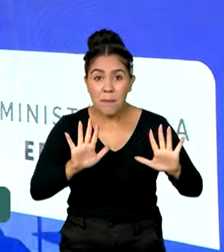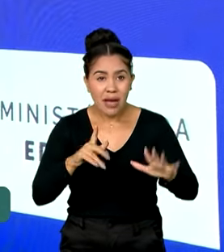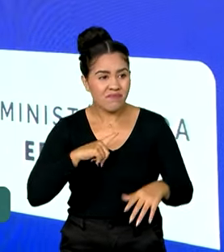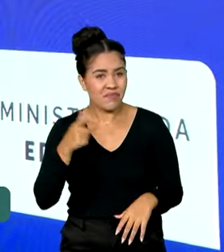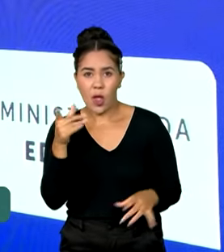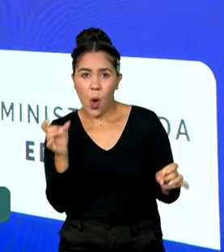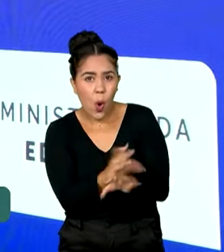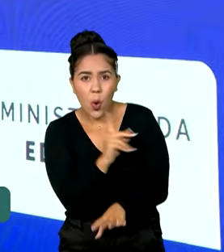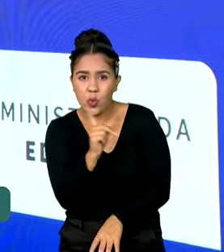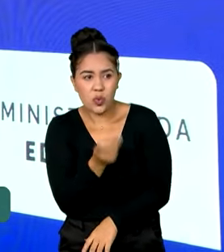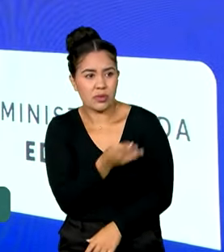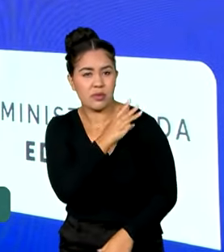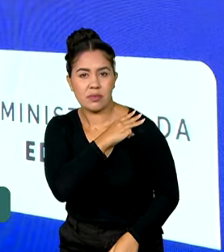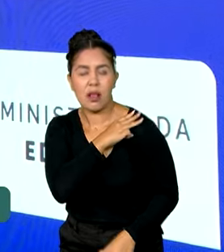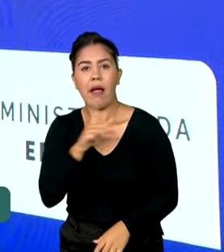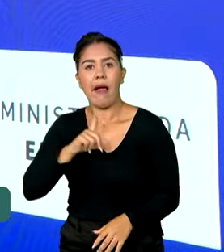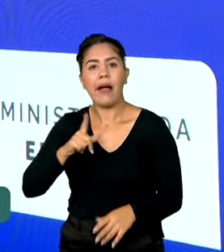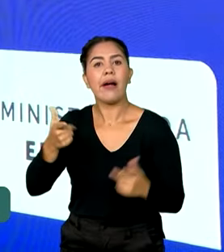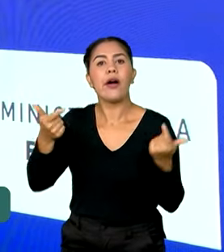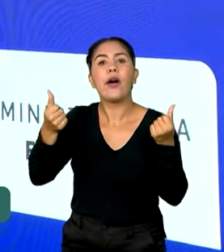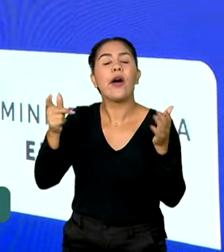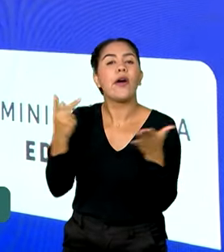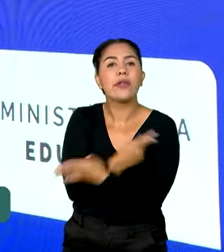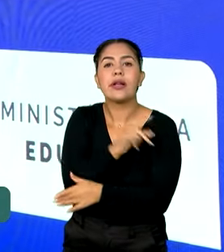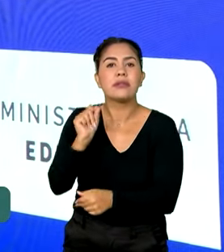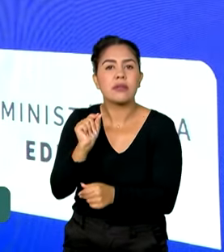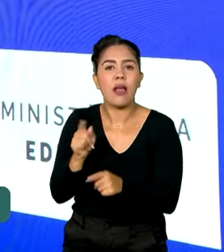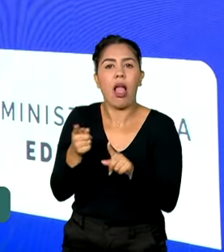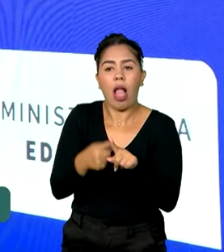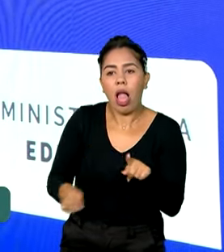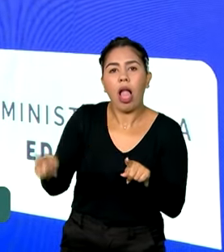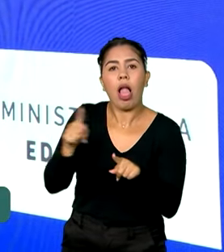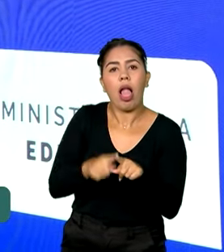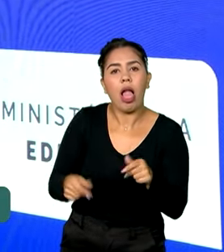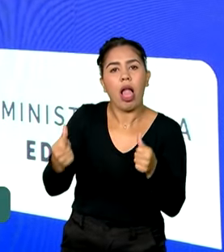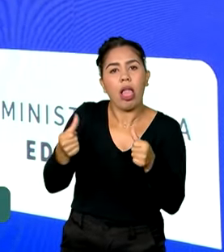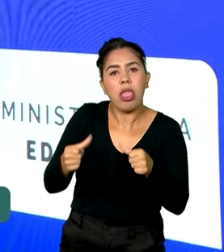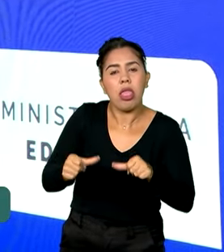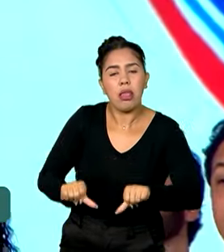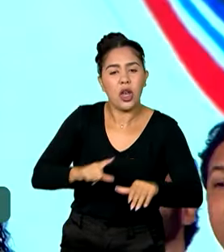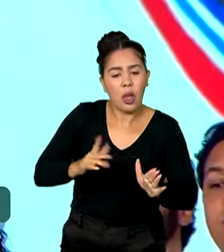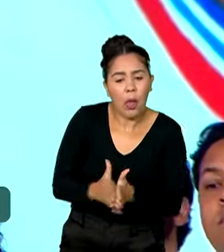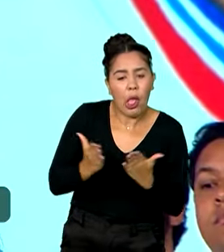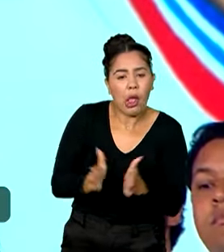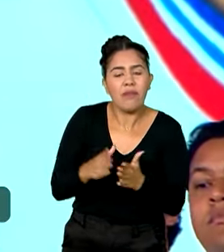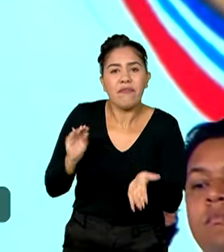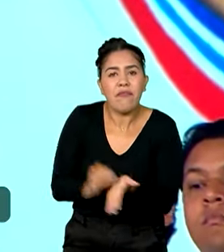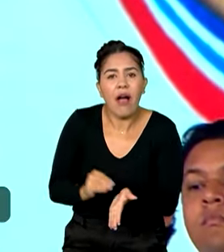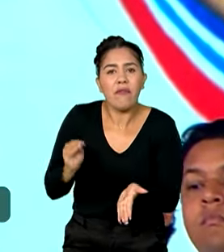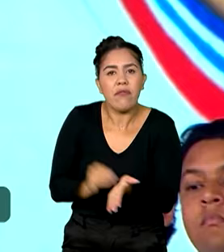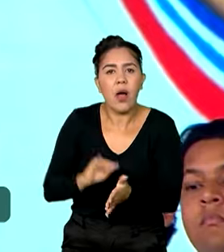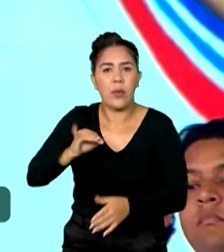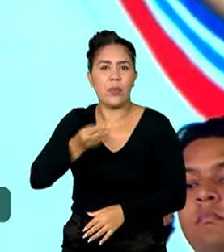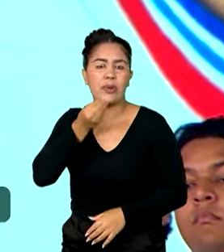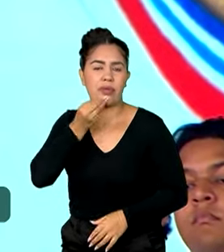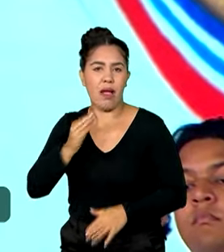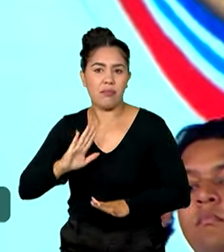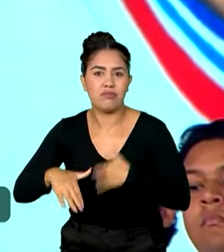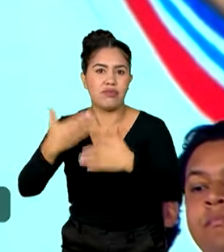os estudos, ele alimenta um ciclo de pobreza e de falta de oportunidades. No Brasil, gente,